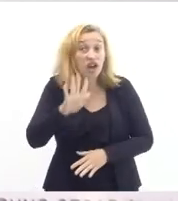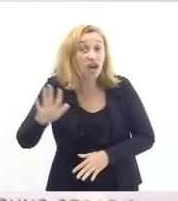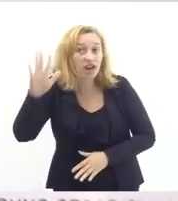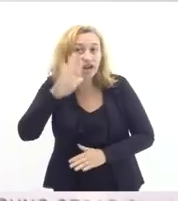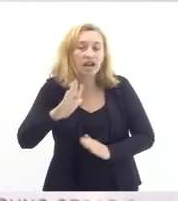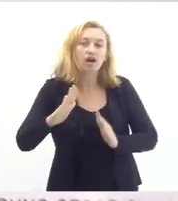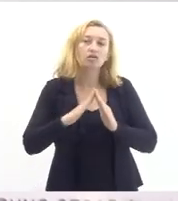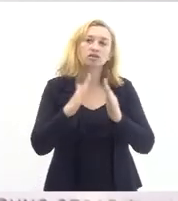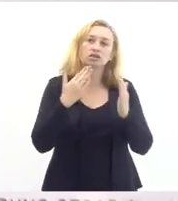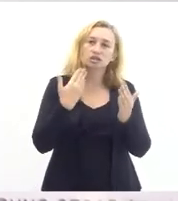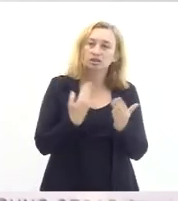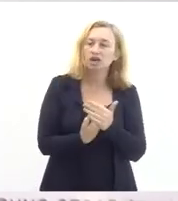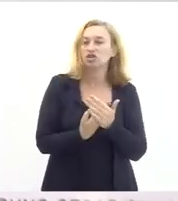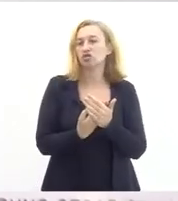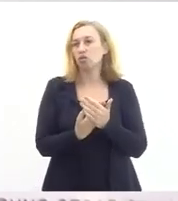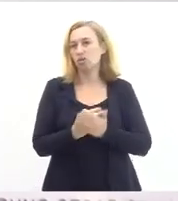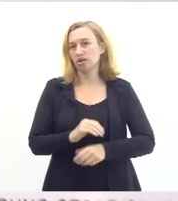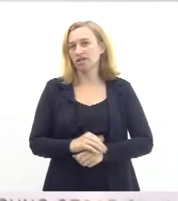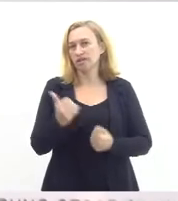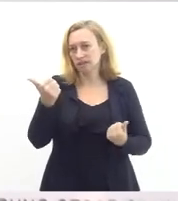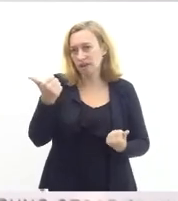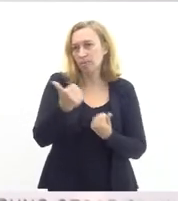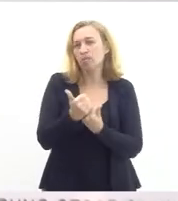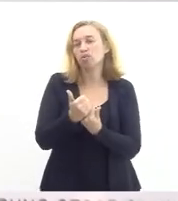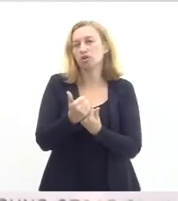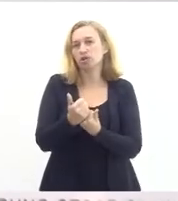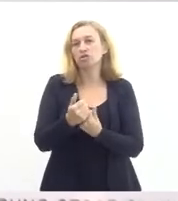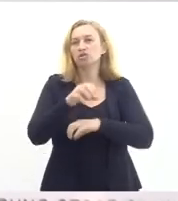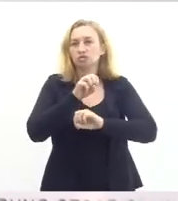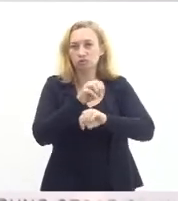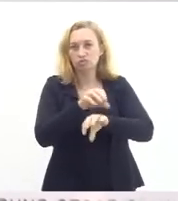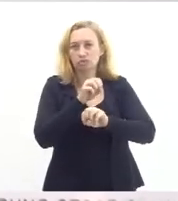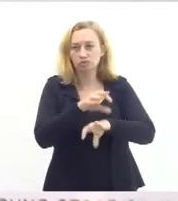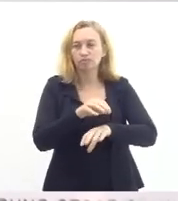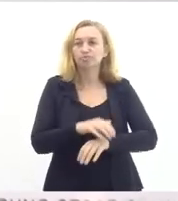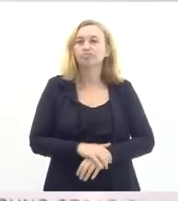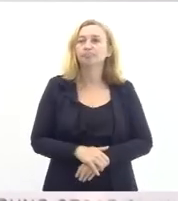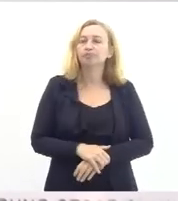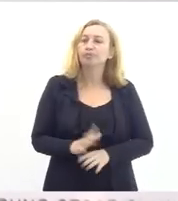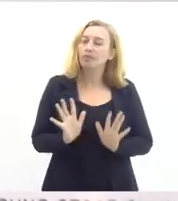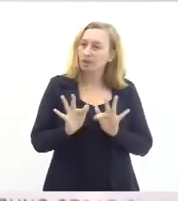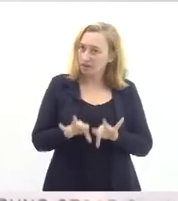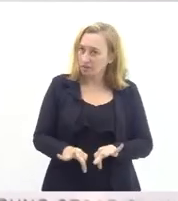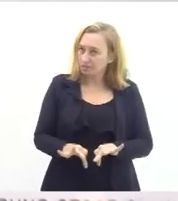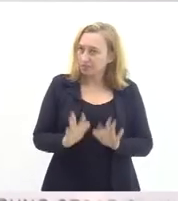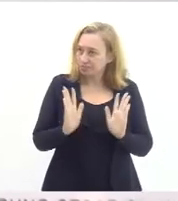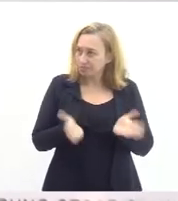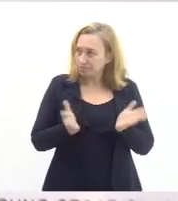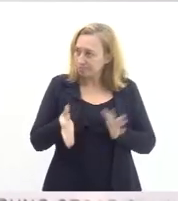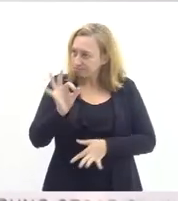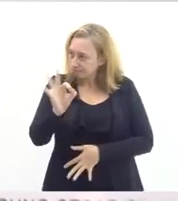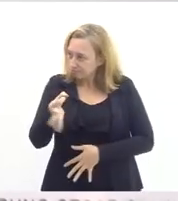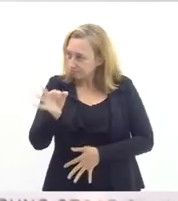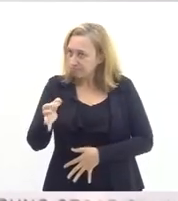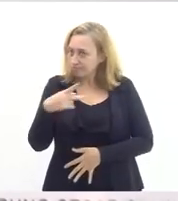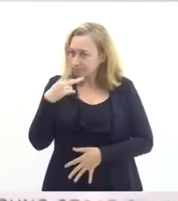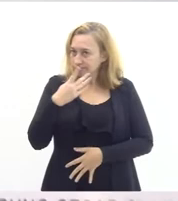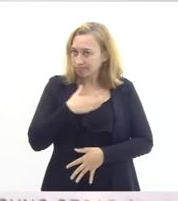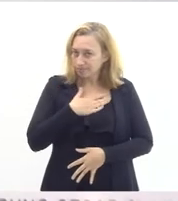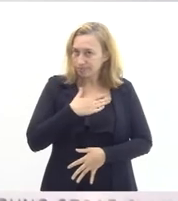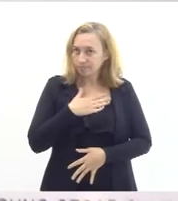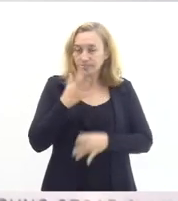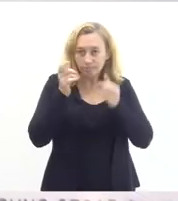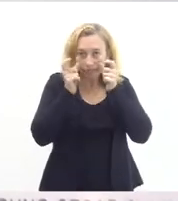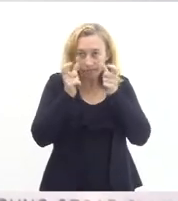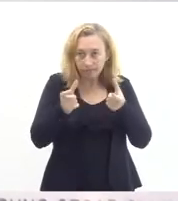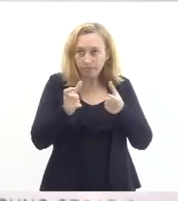a rede de assistência e de educadores da escola e eu queria para encerrar agora definitivamente a minha fala chamar